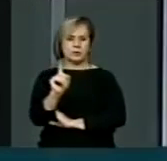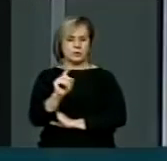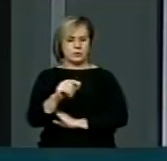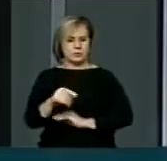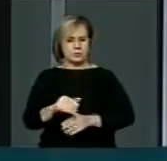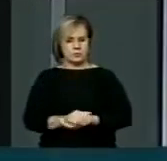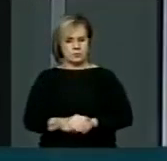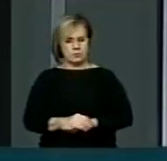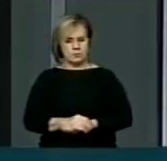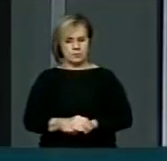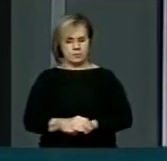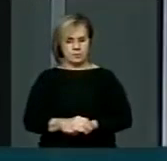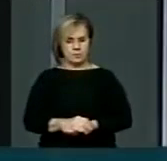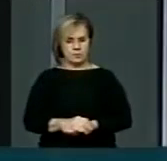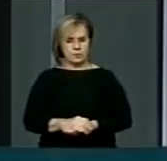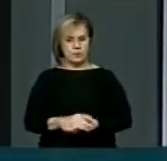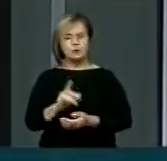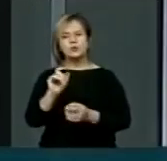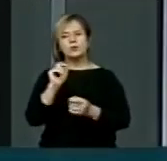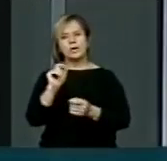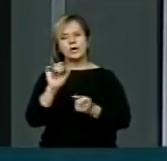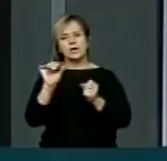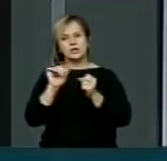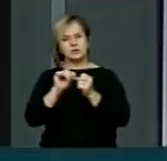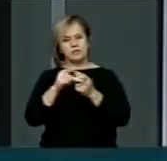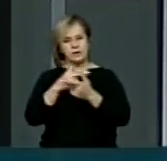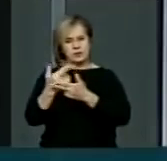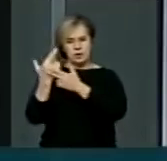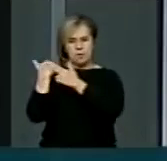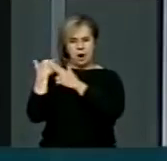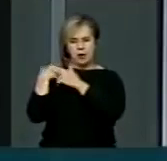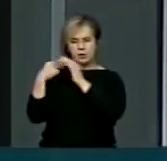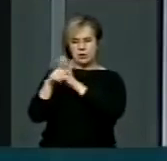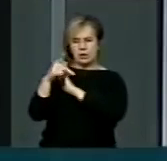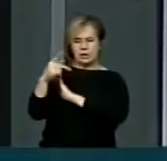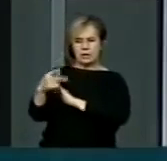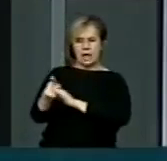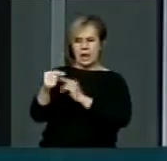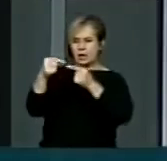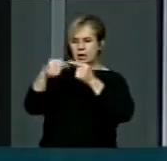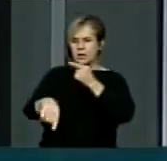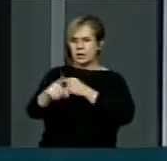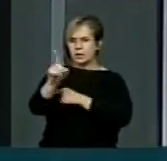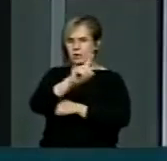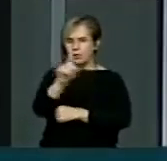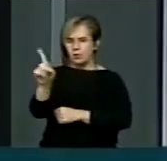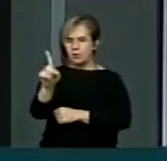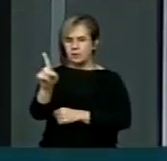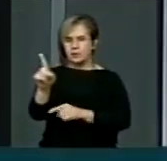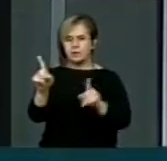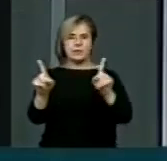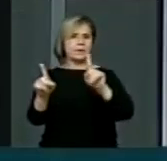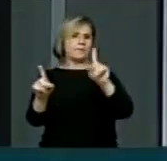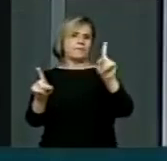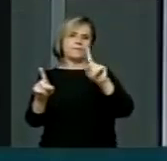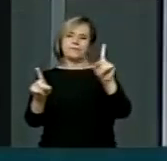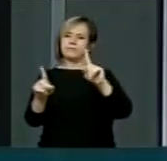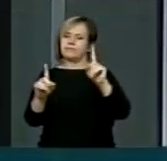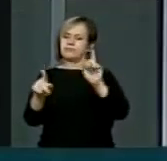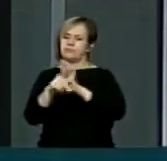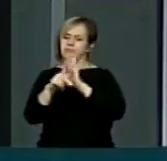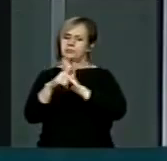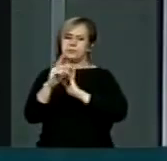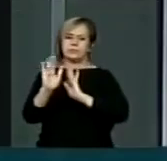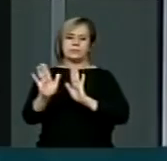pré-candidatura do pastor Everaldo, de cumprir uma missão que não é a missão pela qual a pré-candidatura do pastor Everaldo está colocada à expulsão da